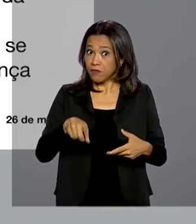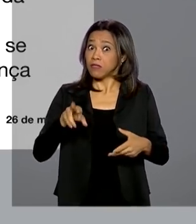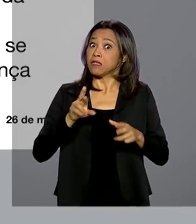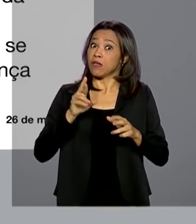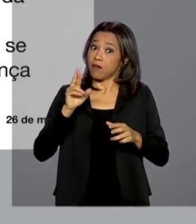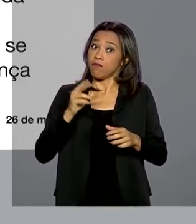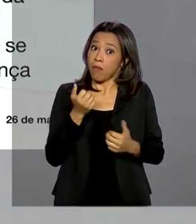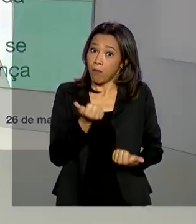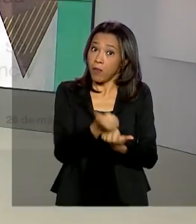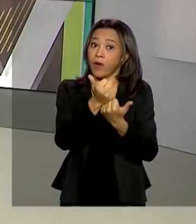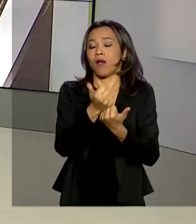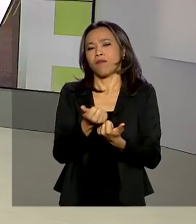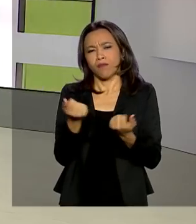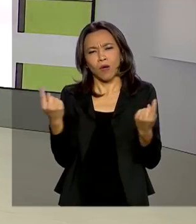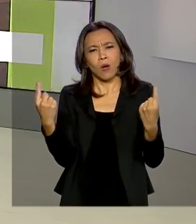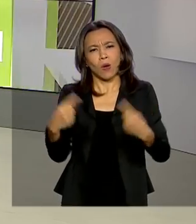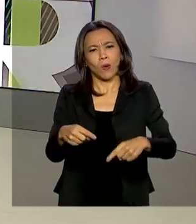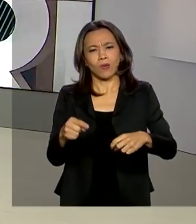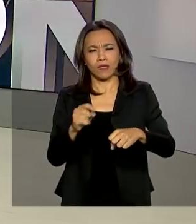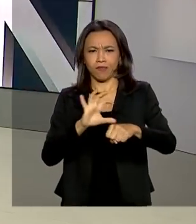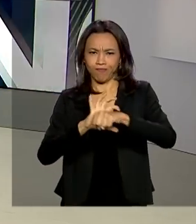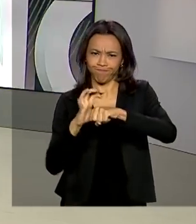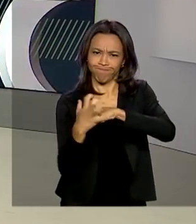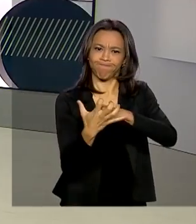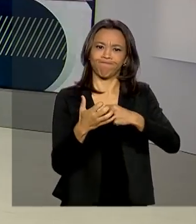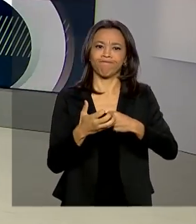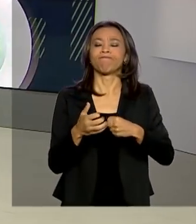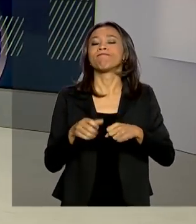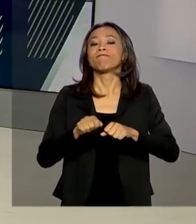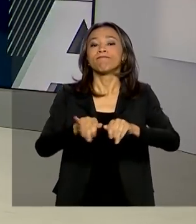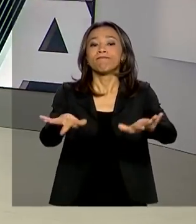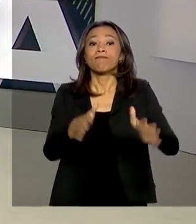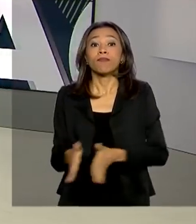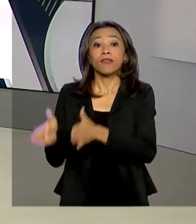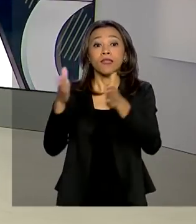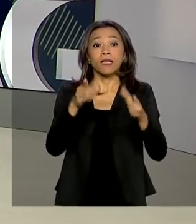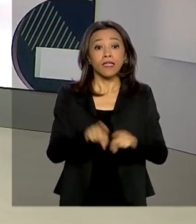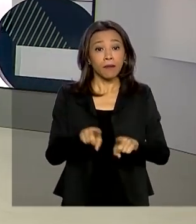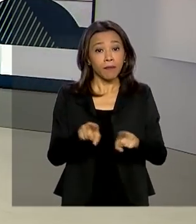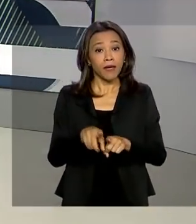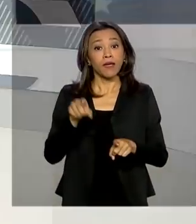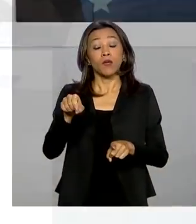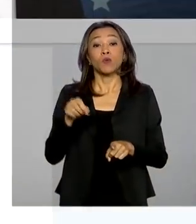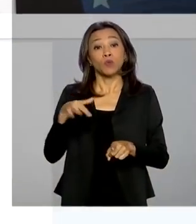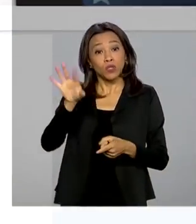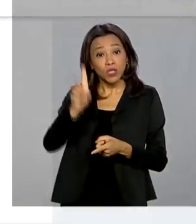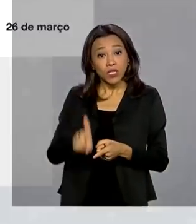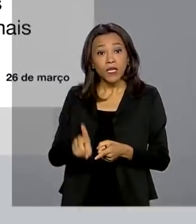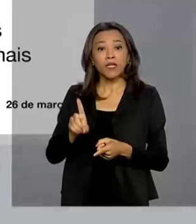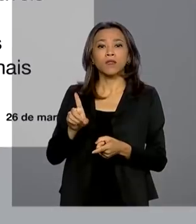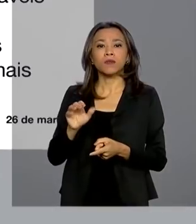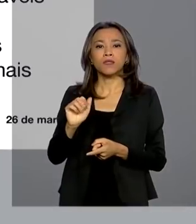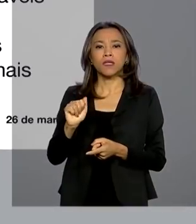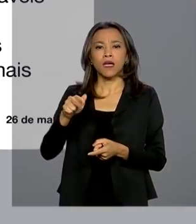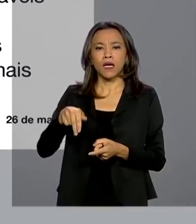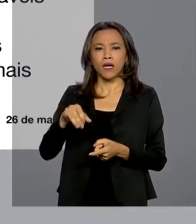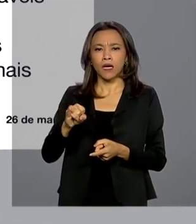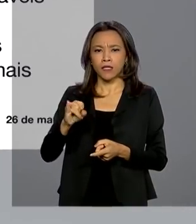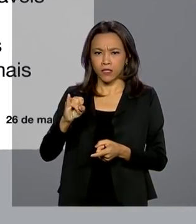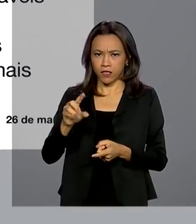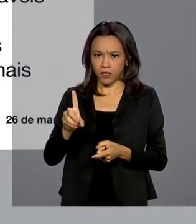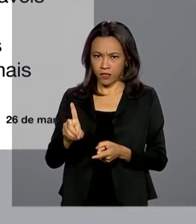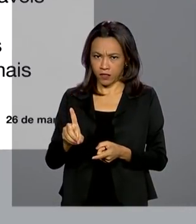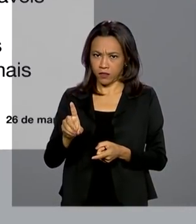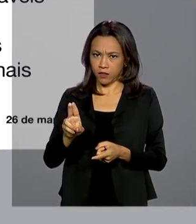Brasil contra a doença. O presidente também afirmou que suspendeu temporariamente os direitos anti-dumping para a importação de